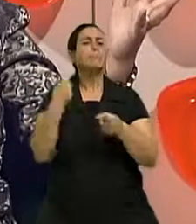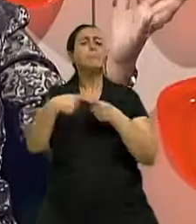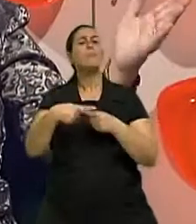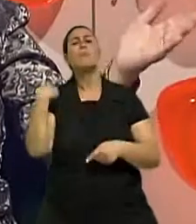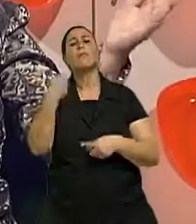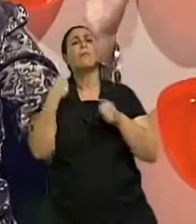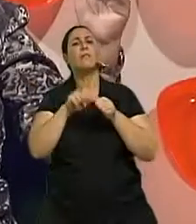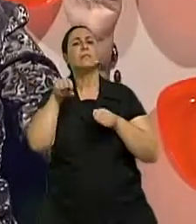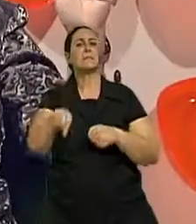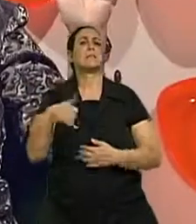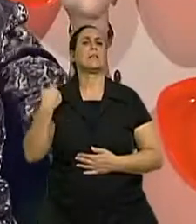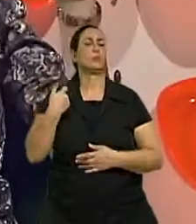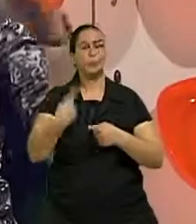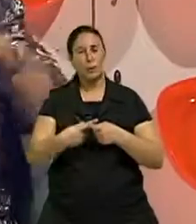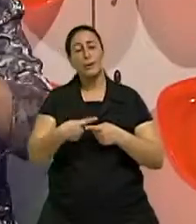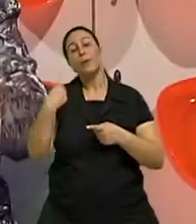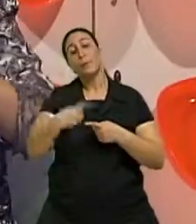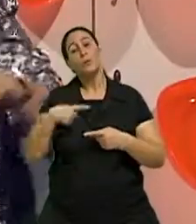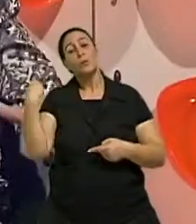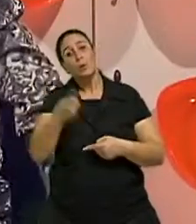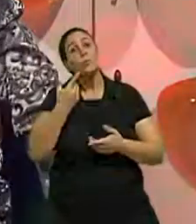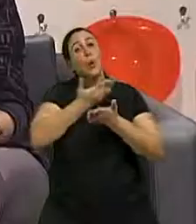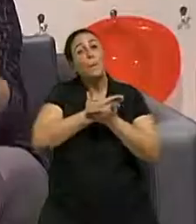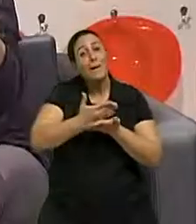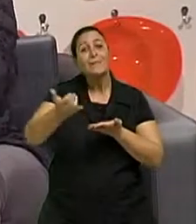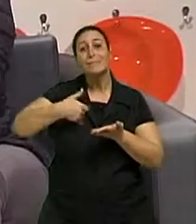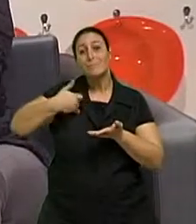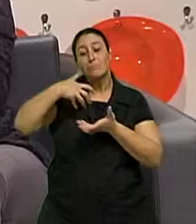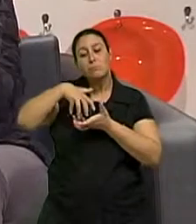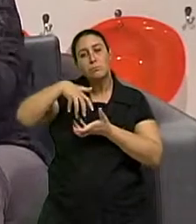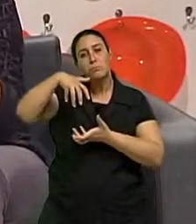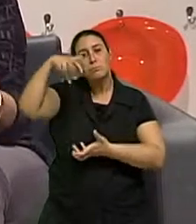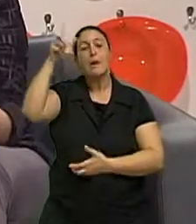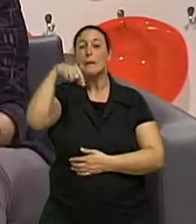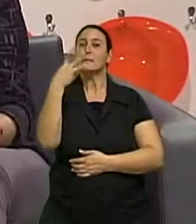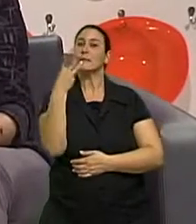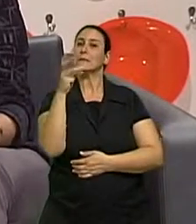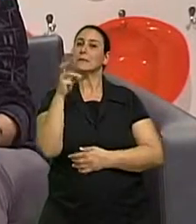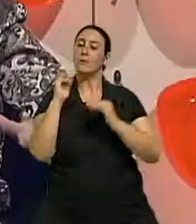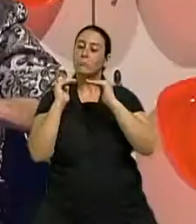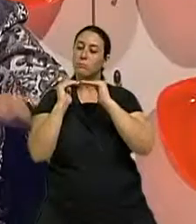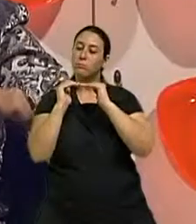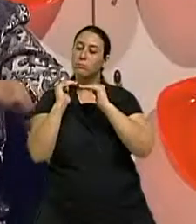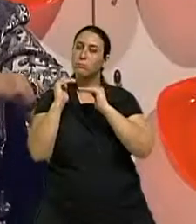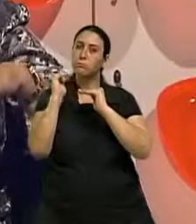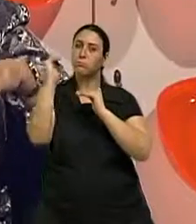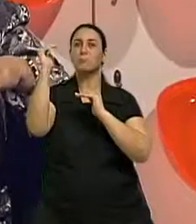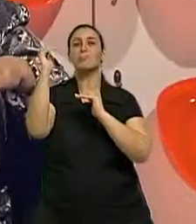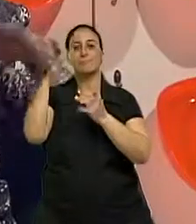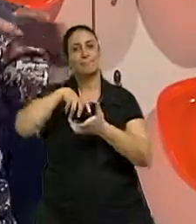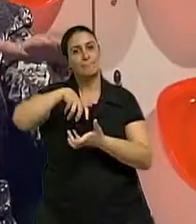sabe? Não. Porque é nessa idade que a gente começa a envelhecer. Ah, viu? Ó, aqui a gente aprende, lógico. A tem uma fase